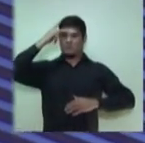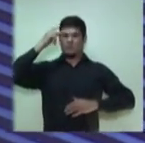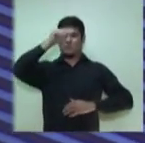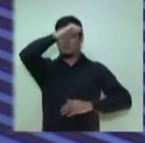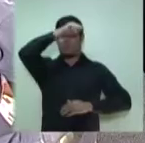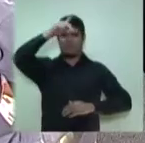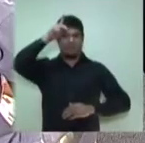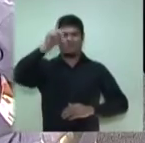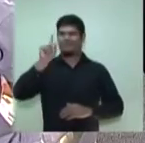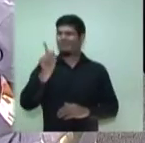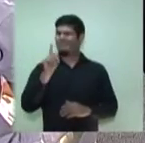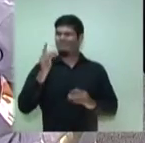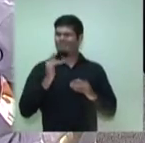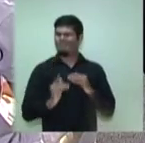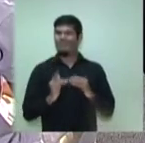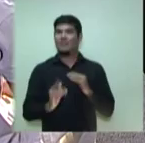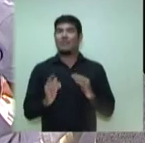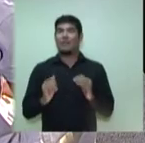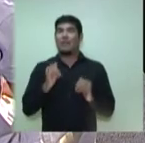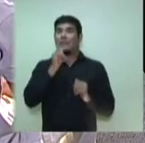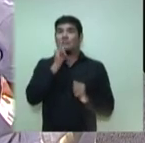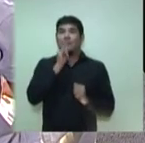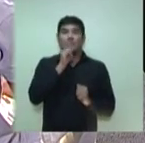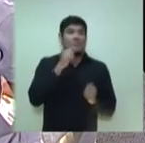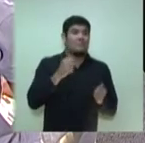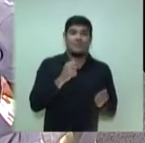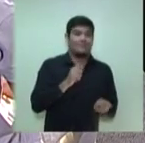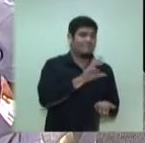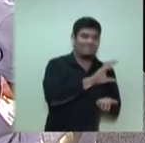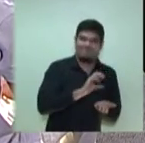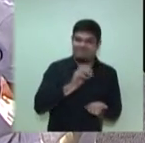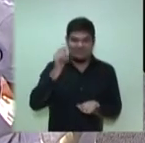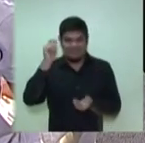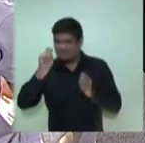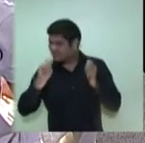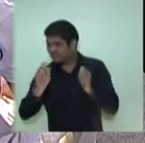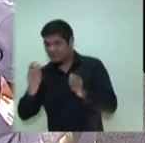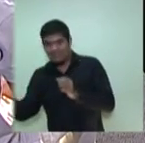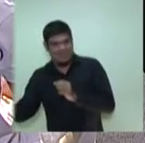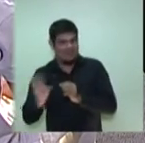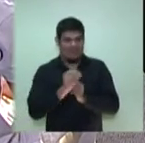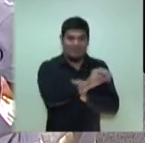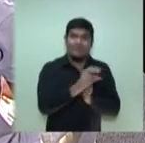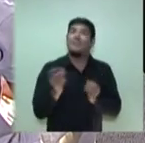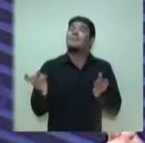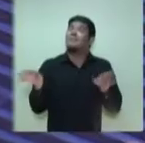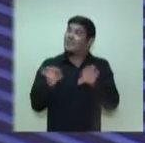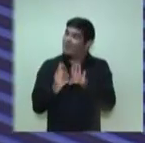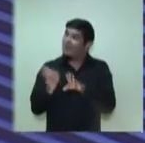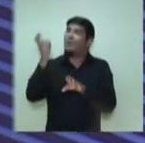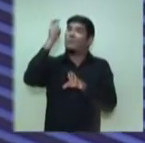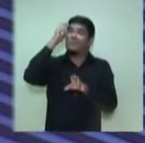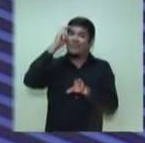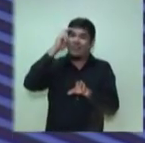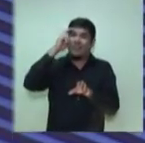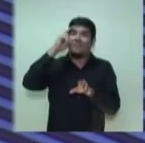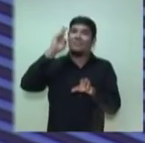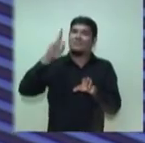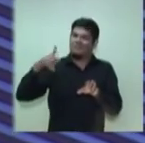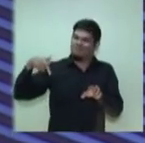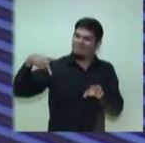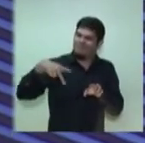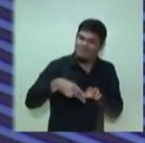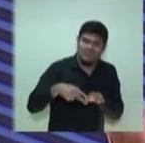que fazer, de alguma maneira, o tempo inteiro, sobrar dinheiro para o investimento. Inclusive, o investimento cultural, mas cortando no custeio.